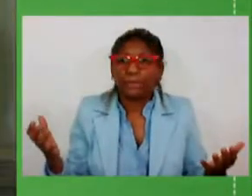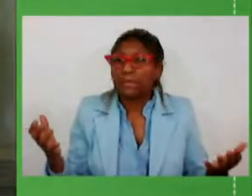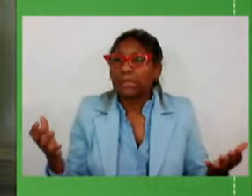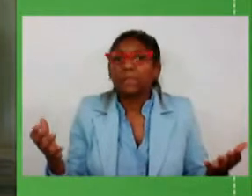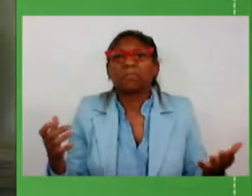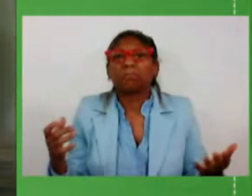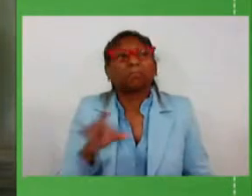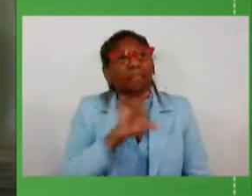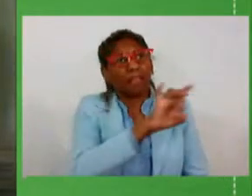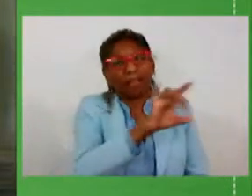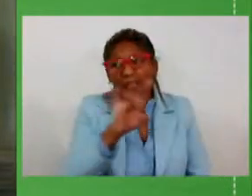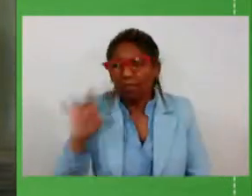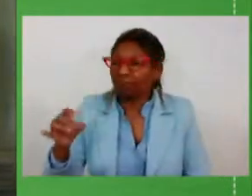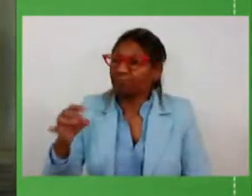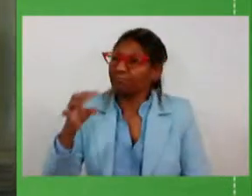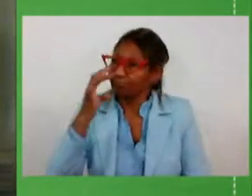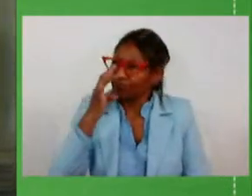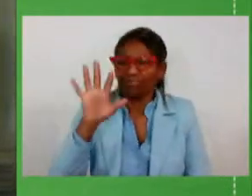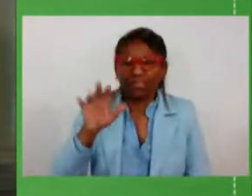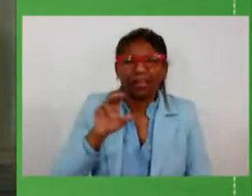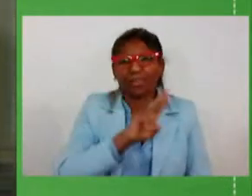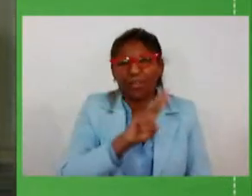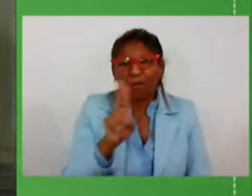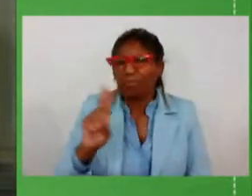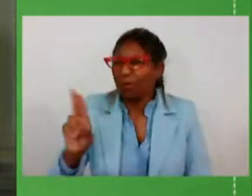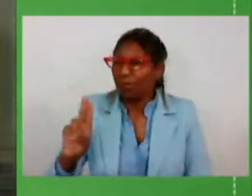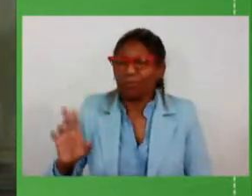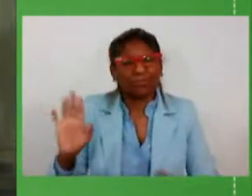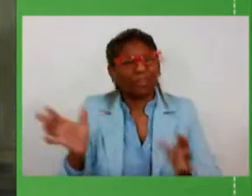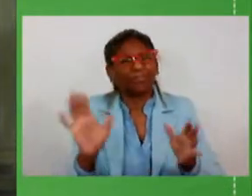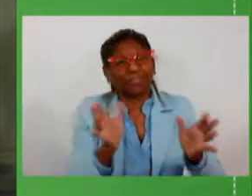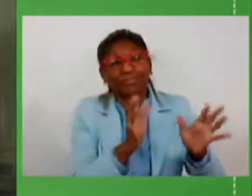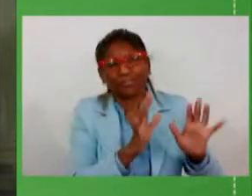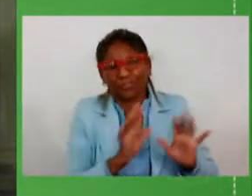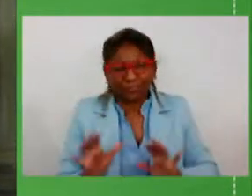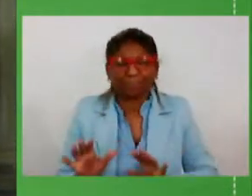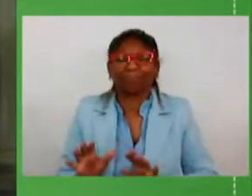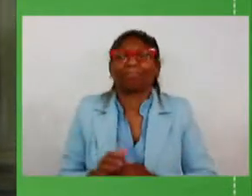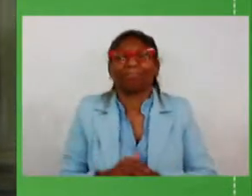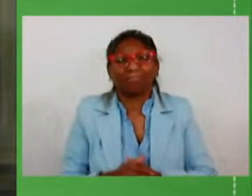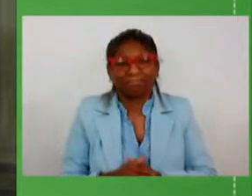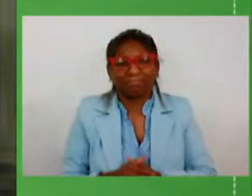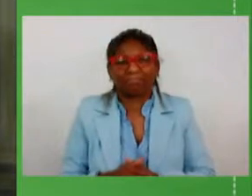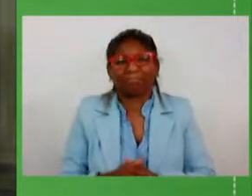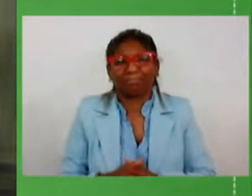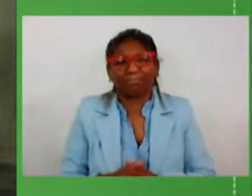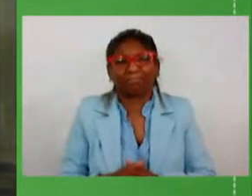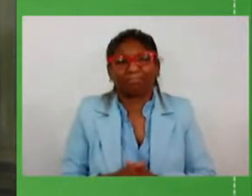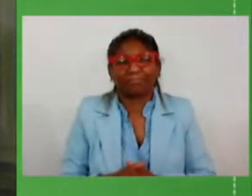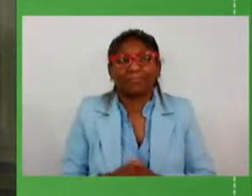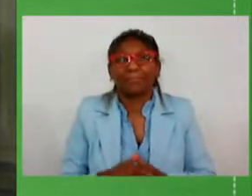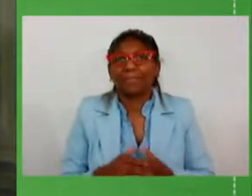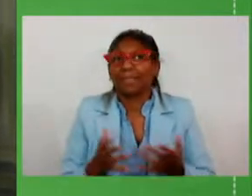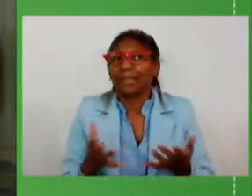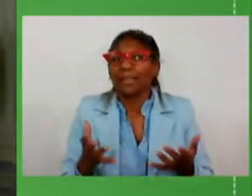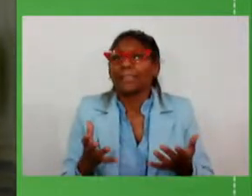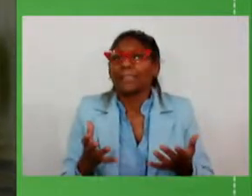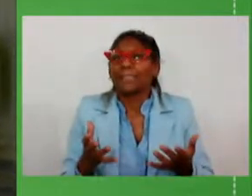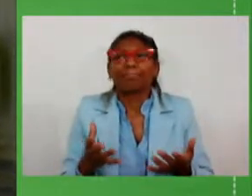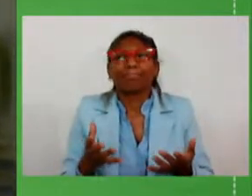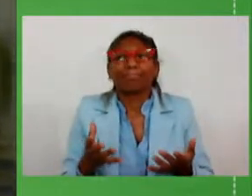já foram devidamente e de forma expressiva